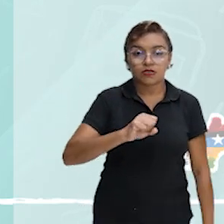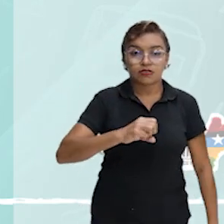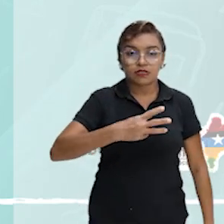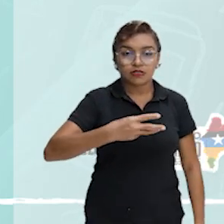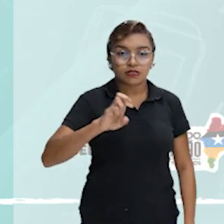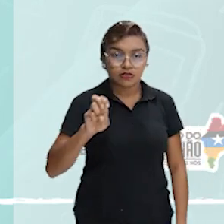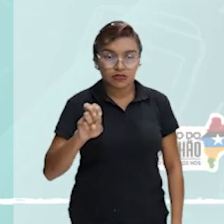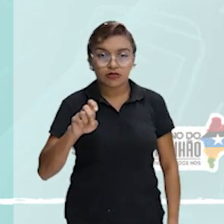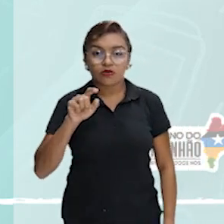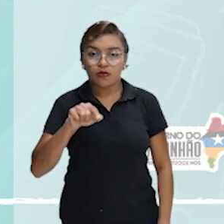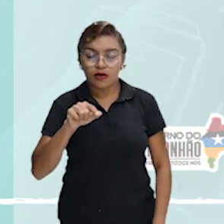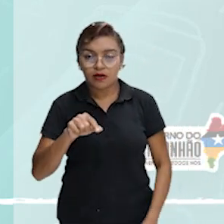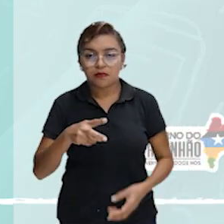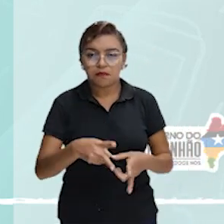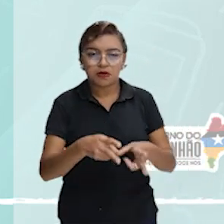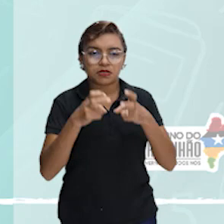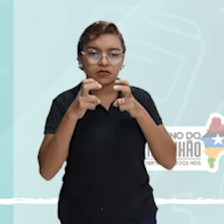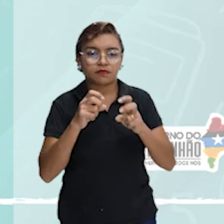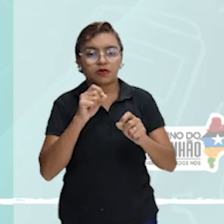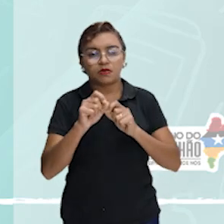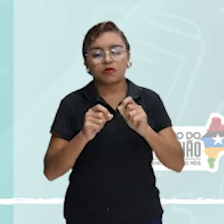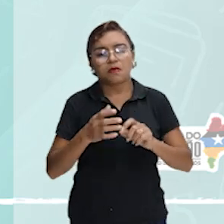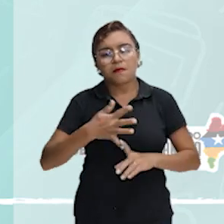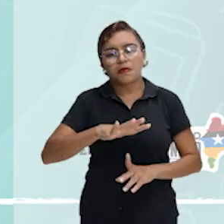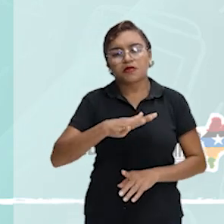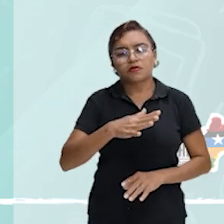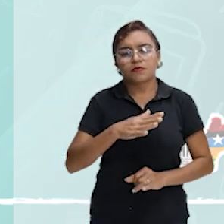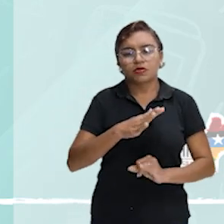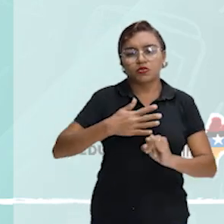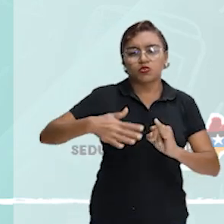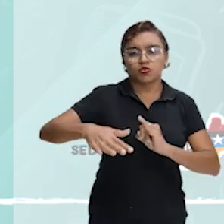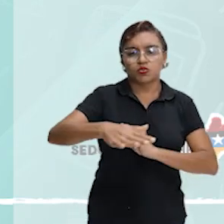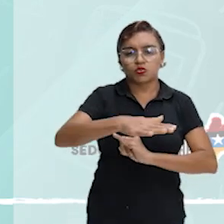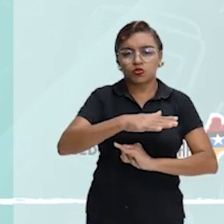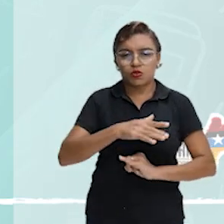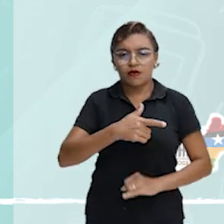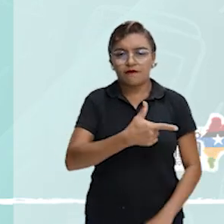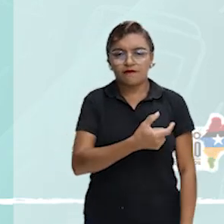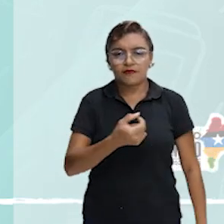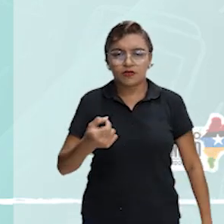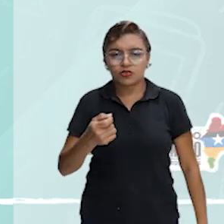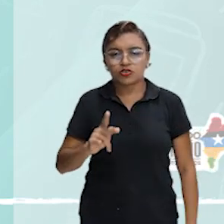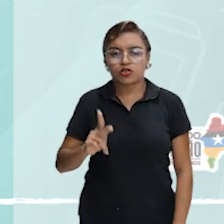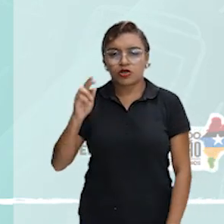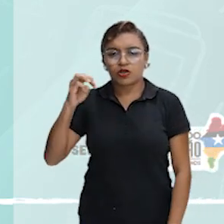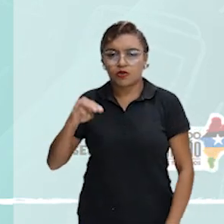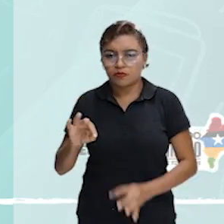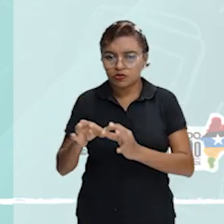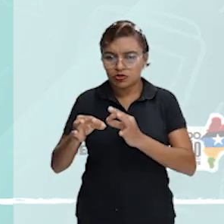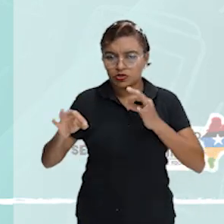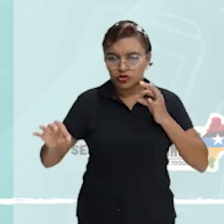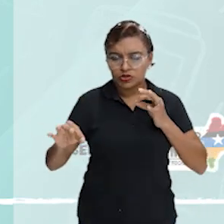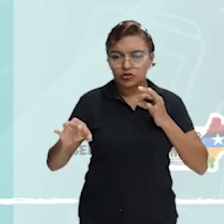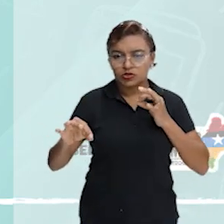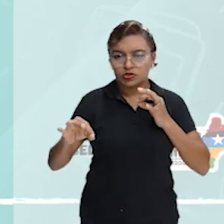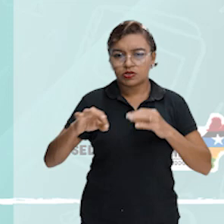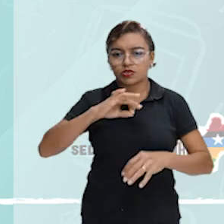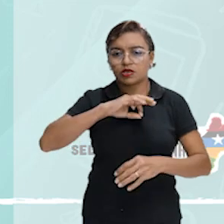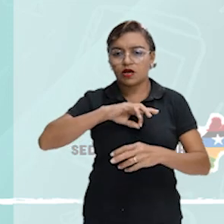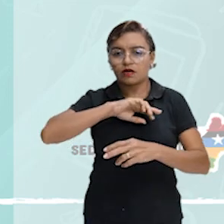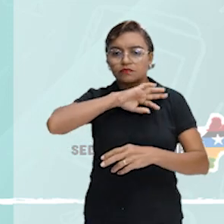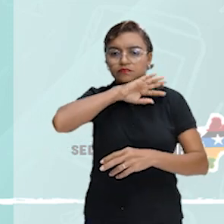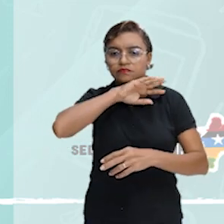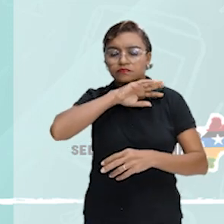Charles Darwin percebeu que entre duas ilhas de menos de 20 quilômetros de distância, as espécies de